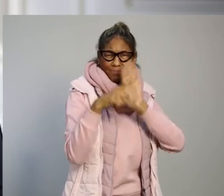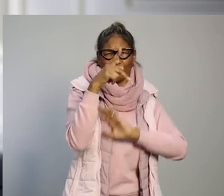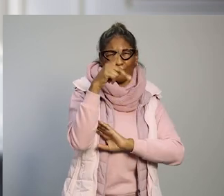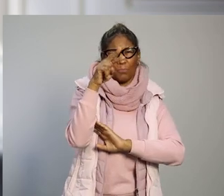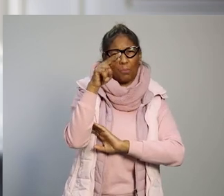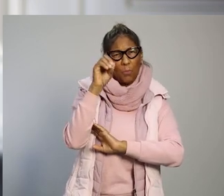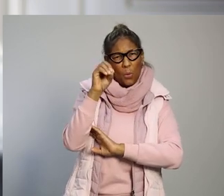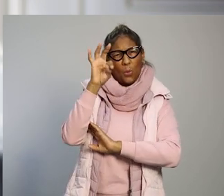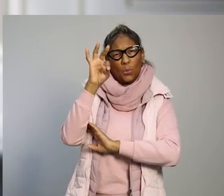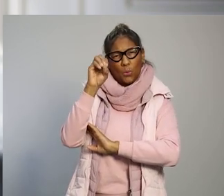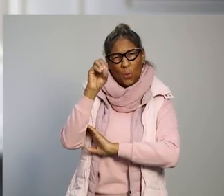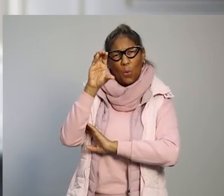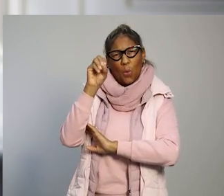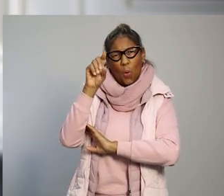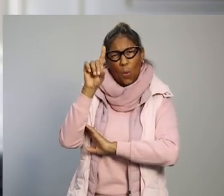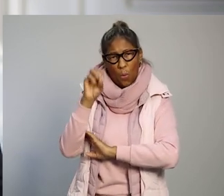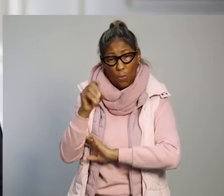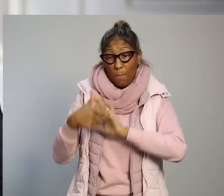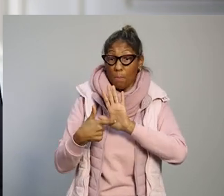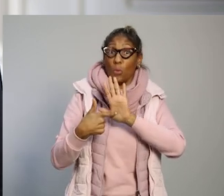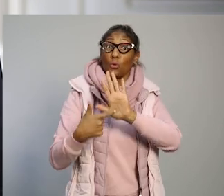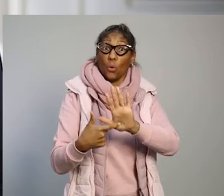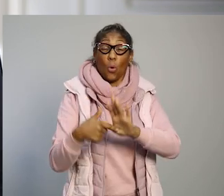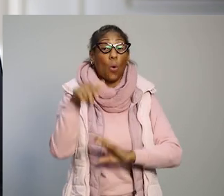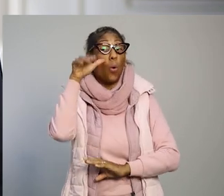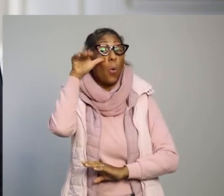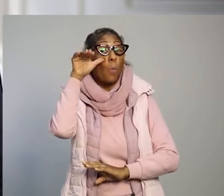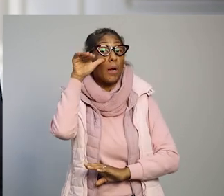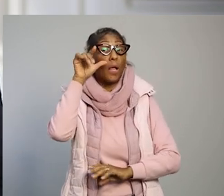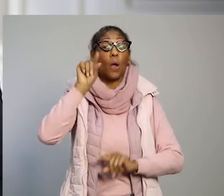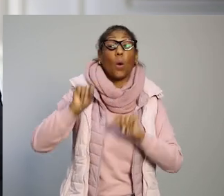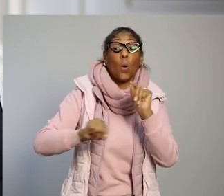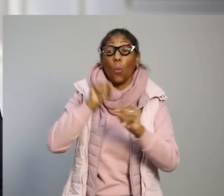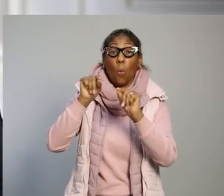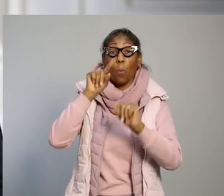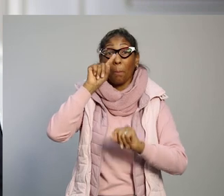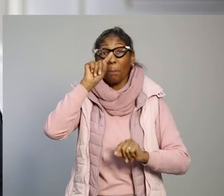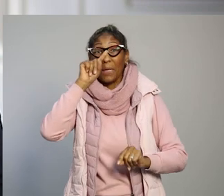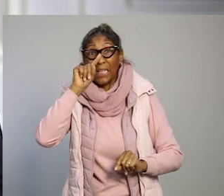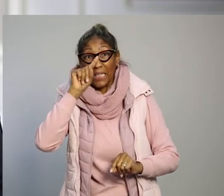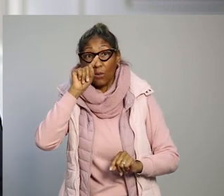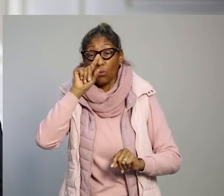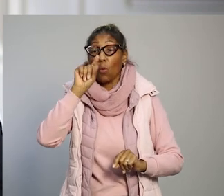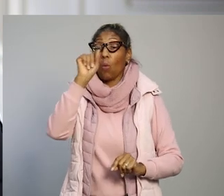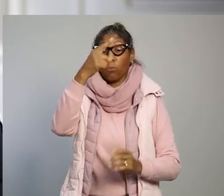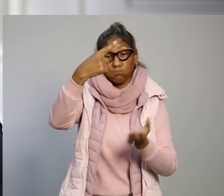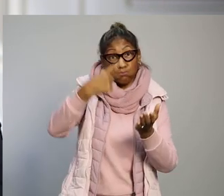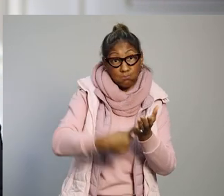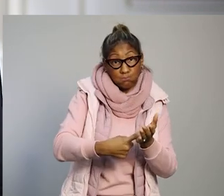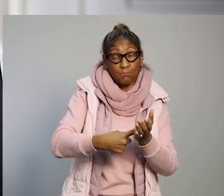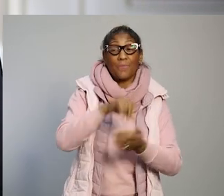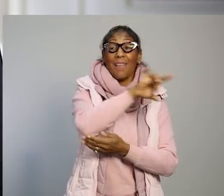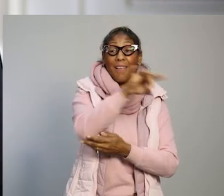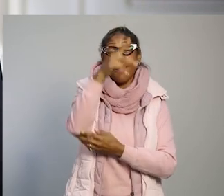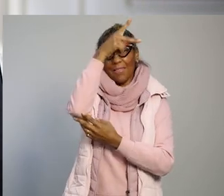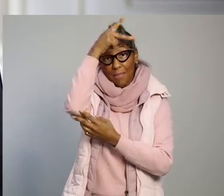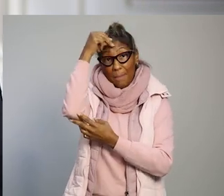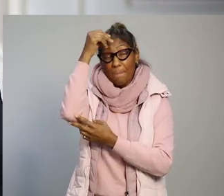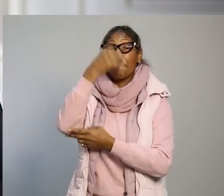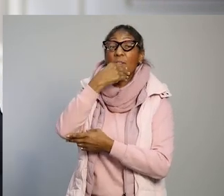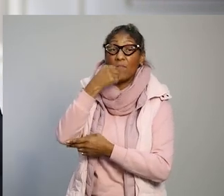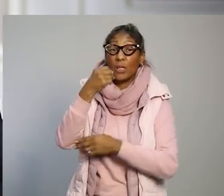estabelecidos proporcionaram um mecanismo claro de compreensão sobre o risco e sobre os compromissos que